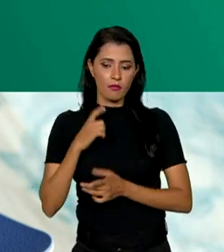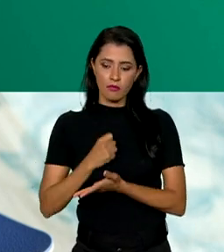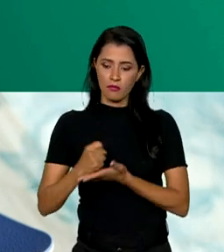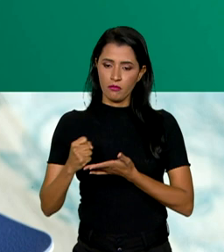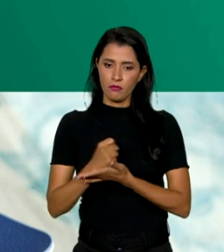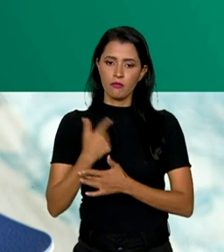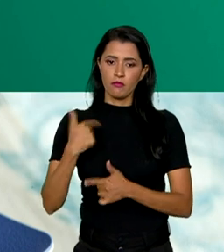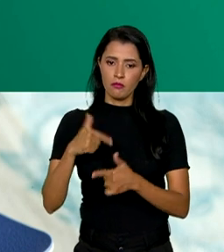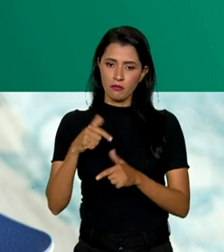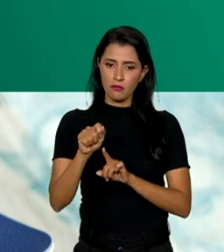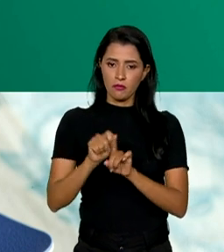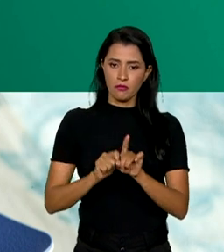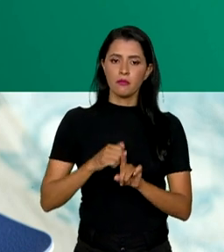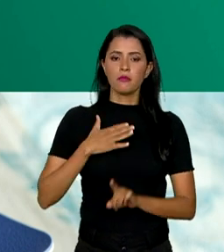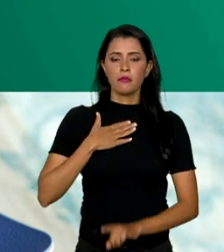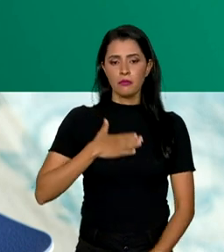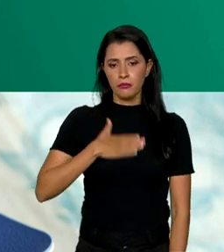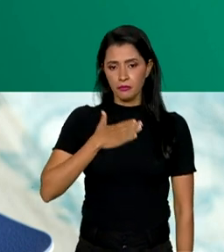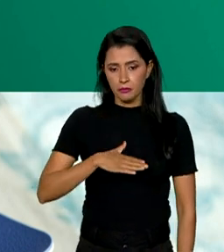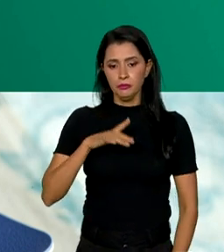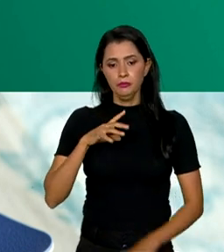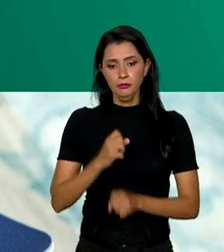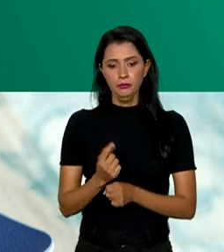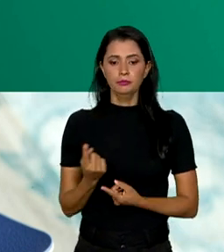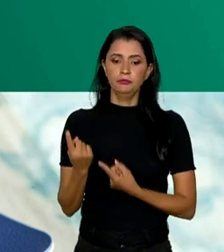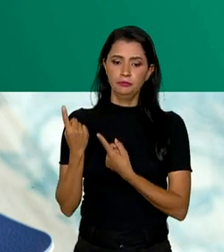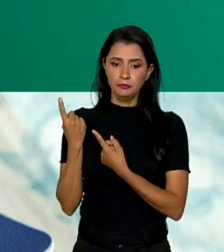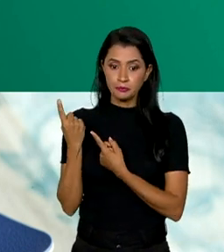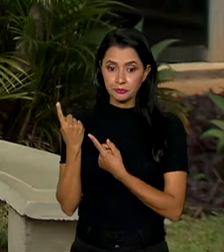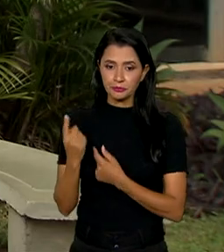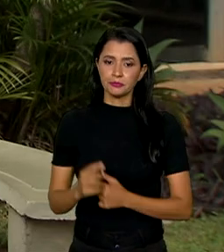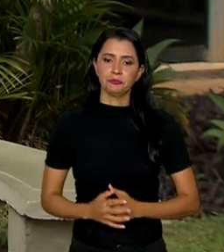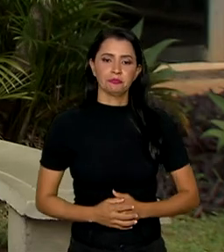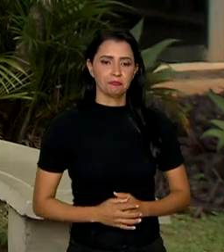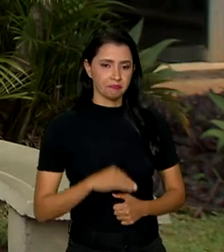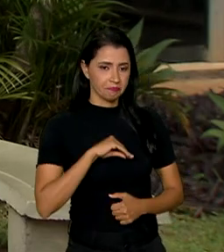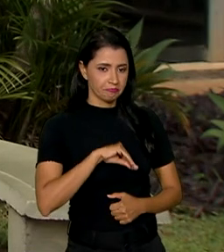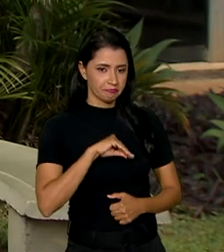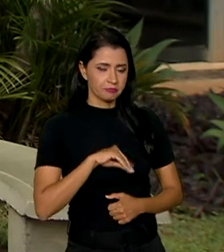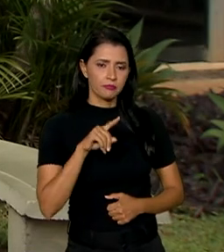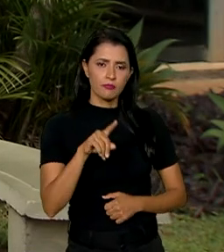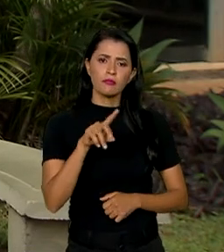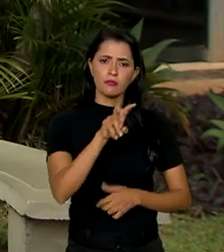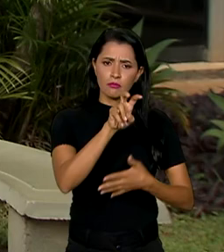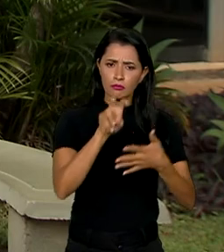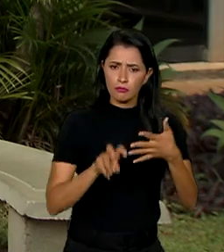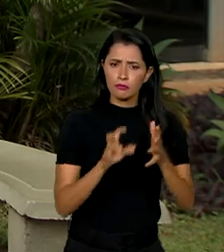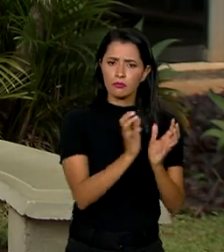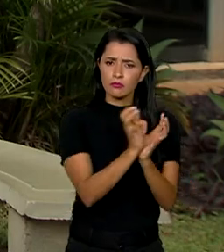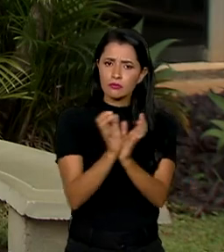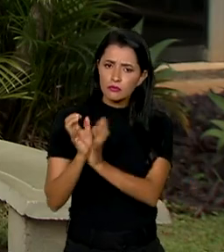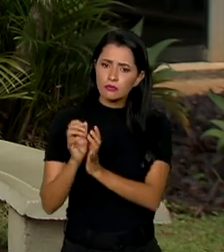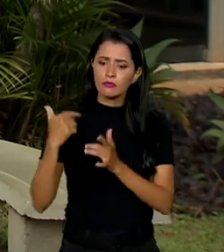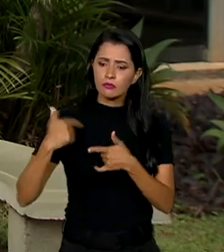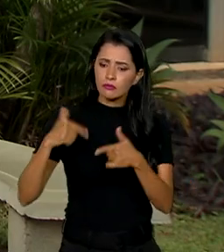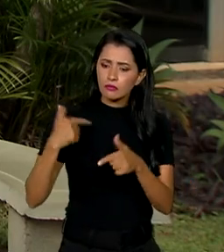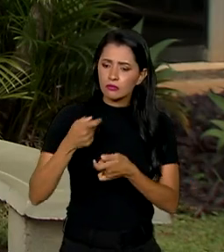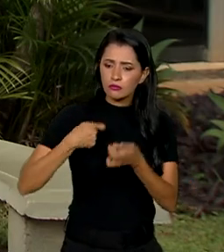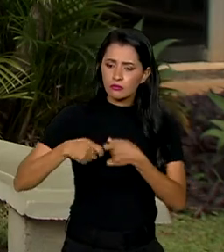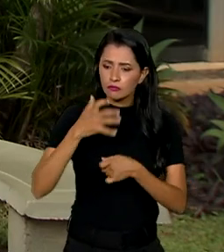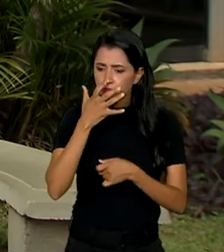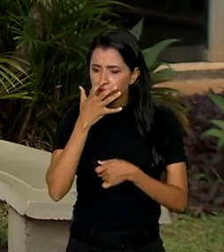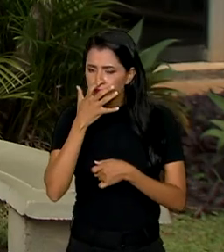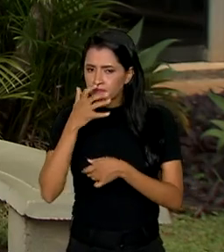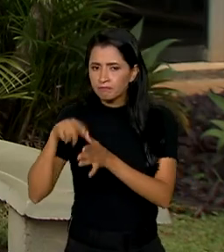assinada em agosto ficou em 2 mil e 37 reais. Os cinco grupamentos da atividade econômica monitorados